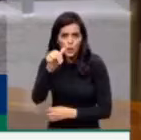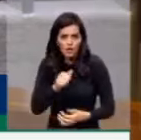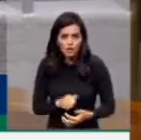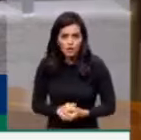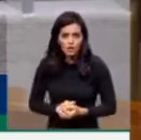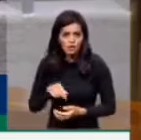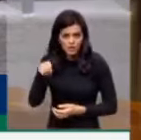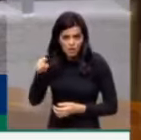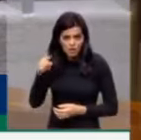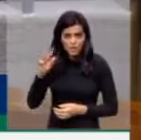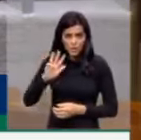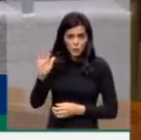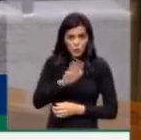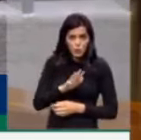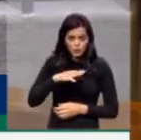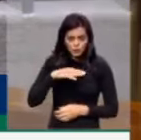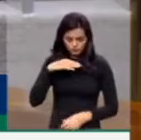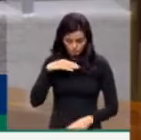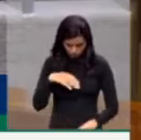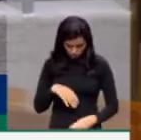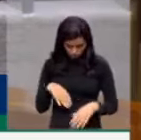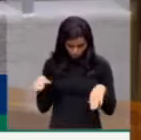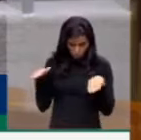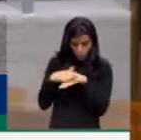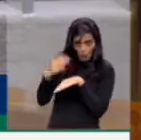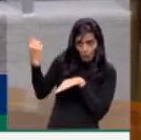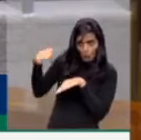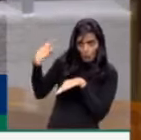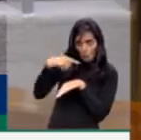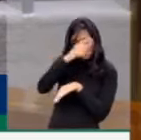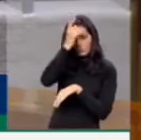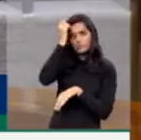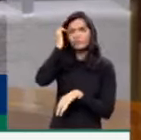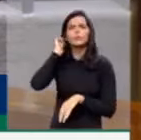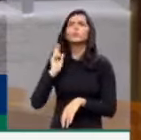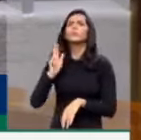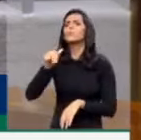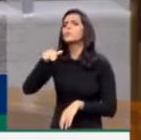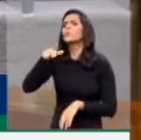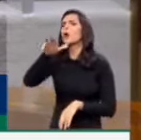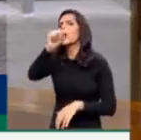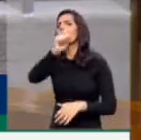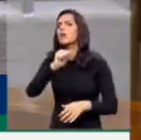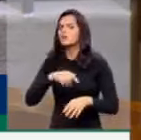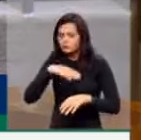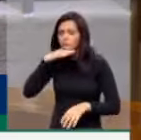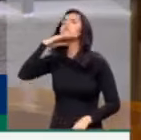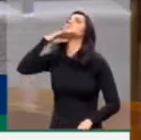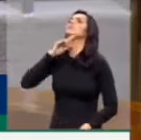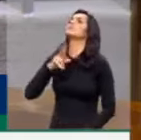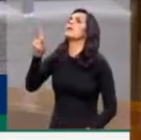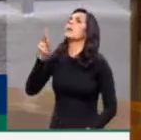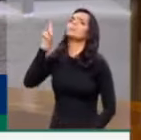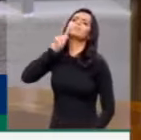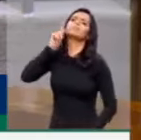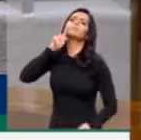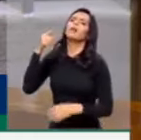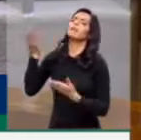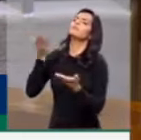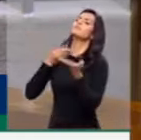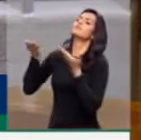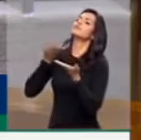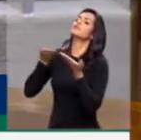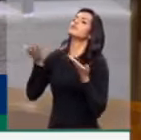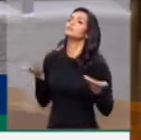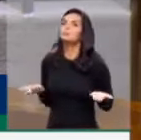se colocou a serviço dos americanos, como faz esse presidente que entrega esse país. Nós éramos um país altivo e